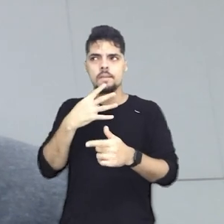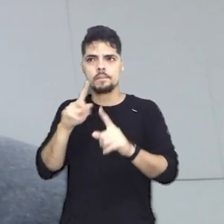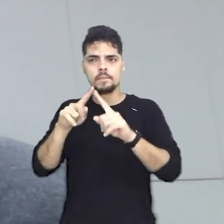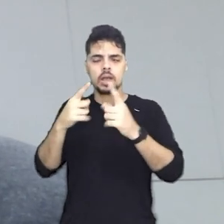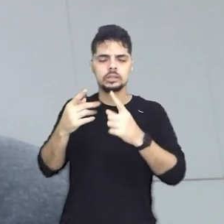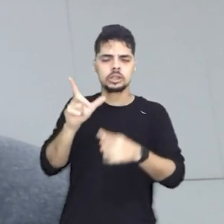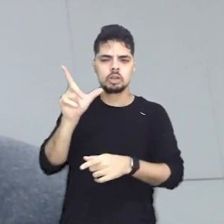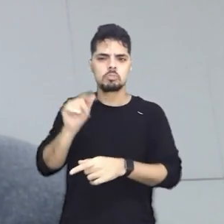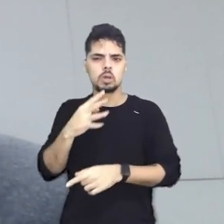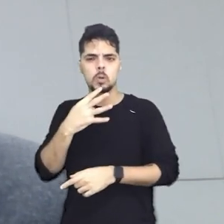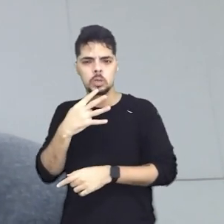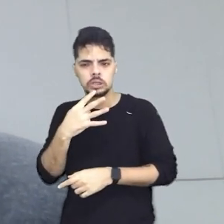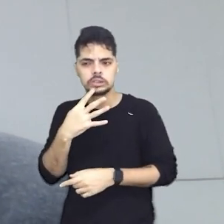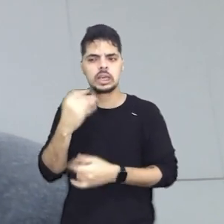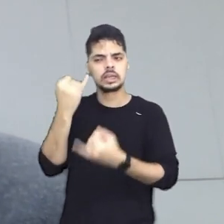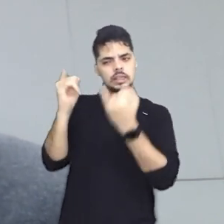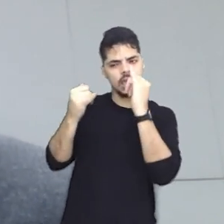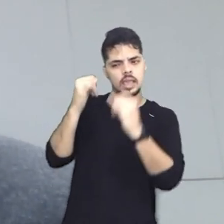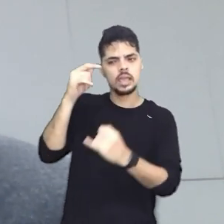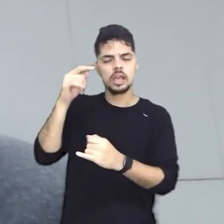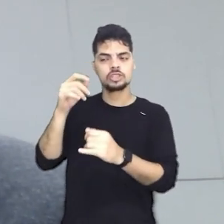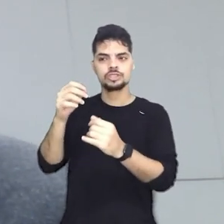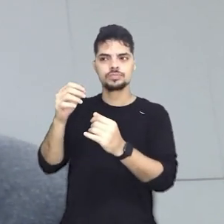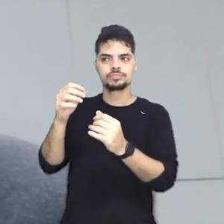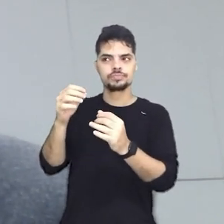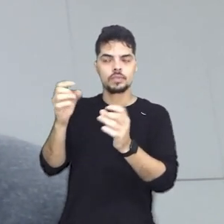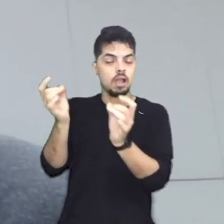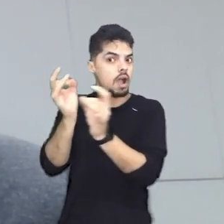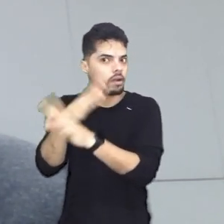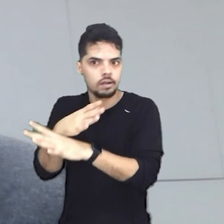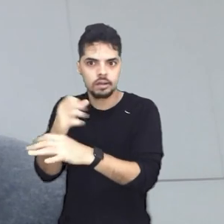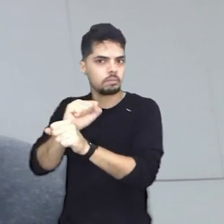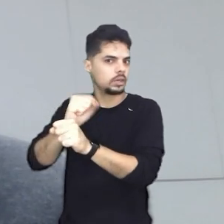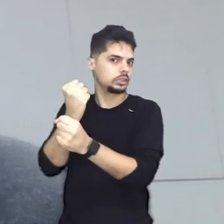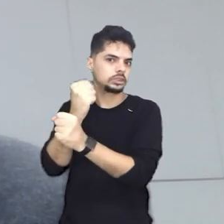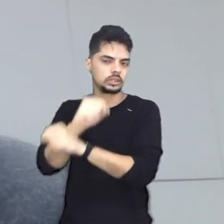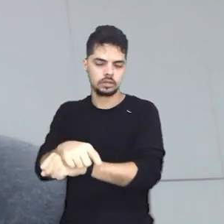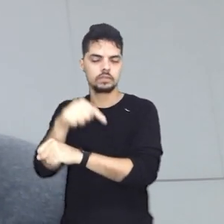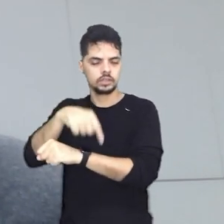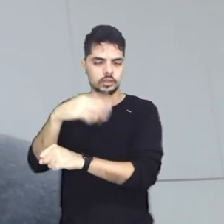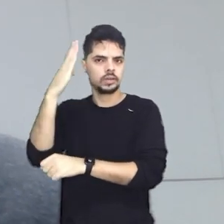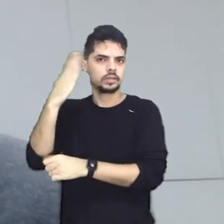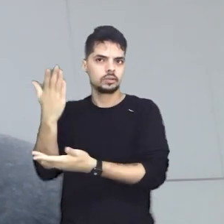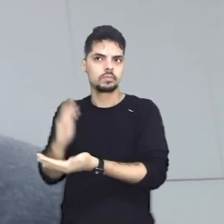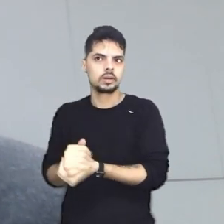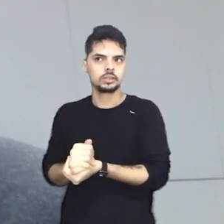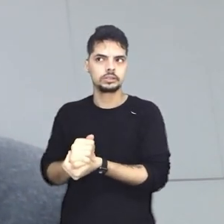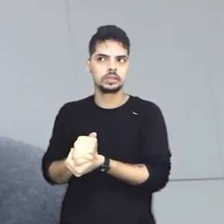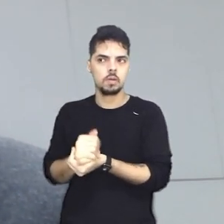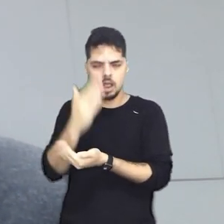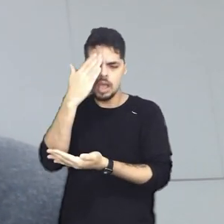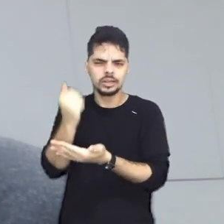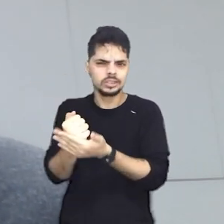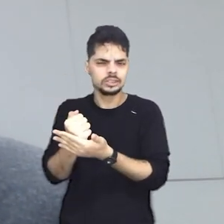Foi a partir deste acontecimento que a ideia de abolição